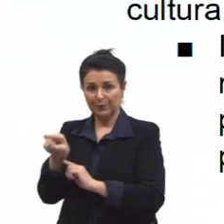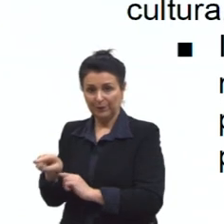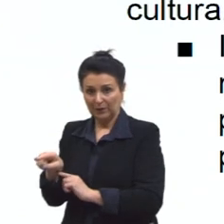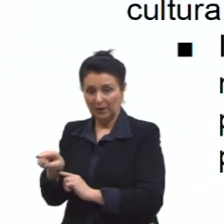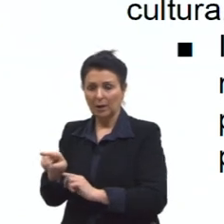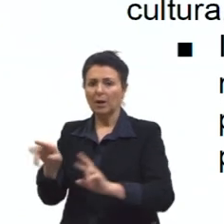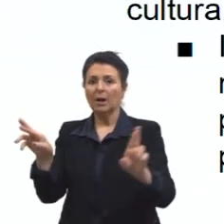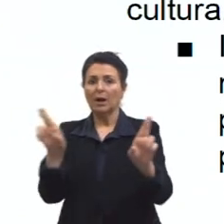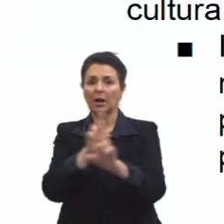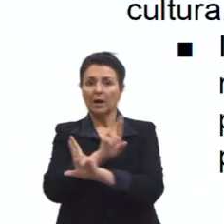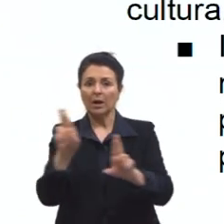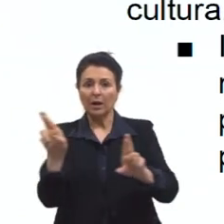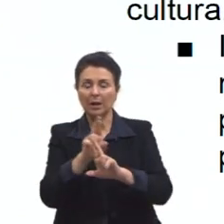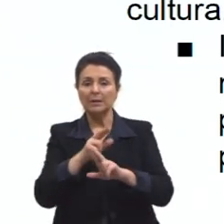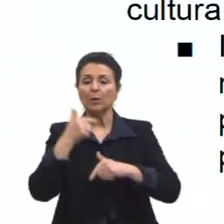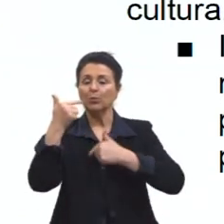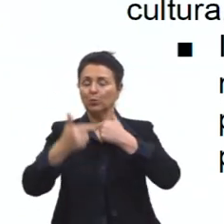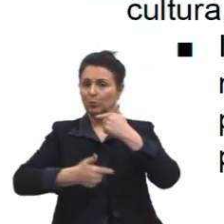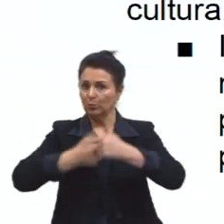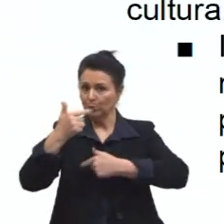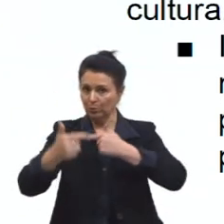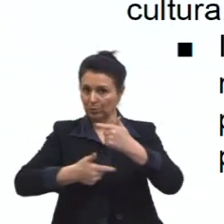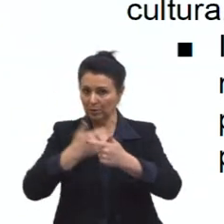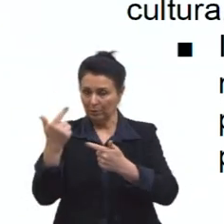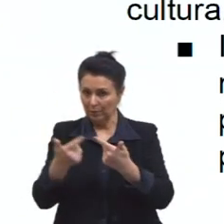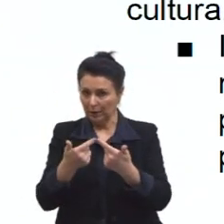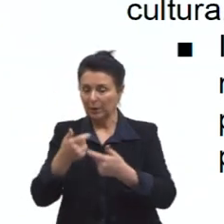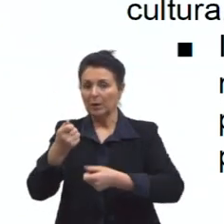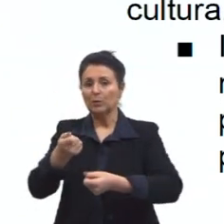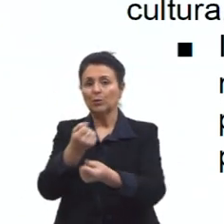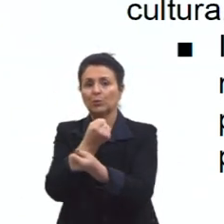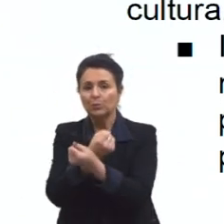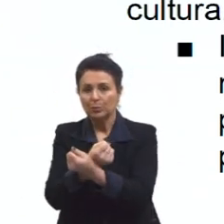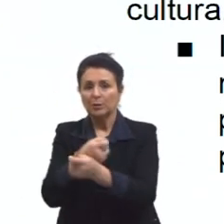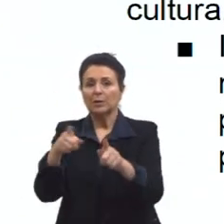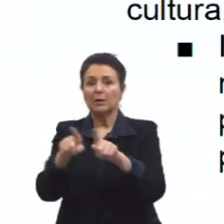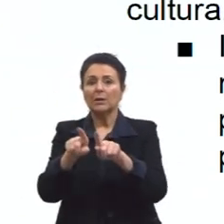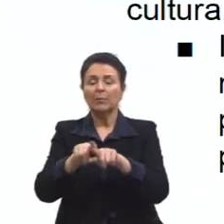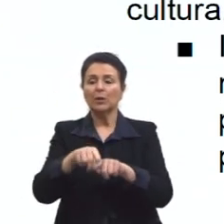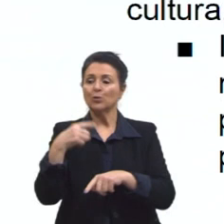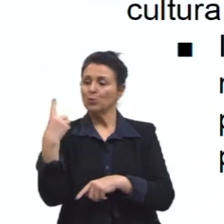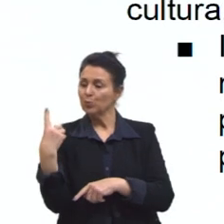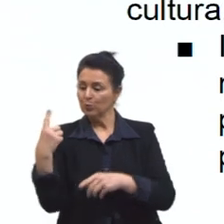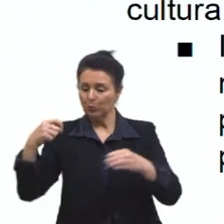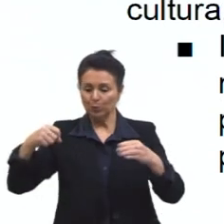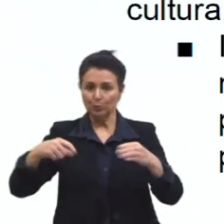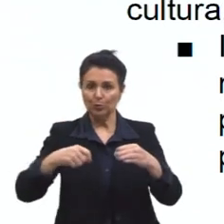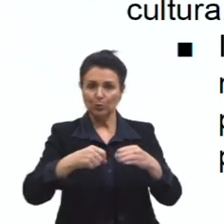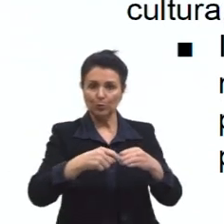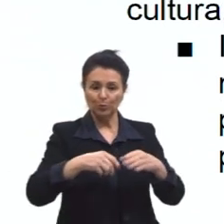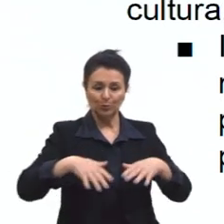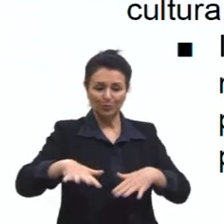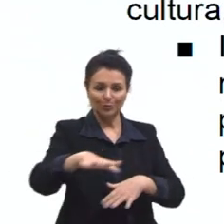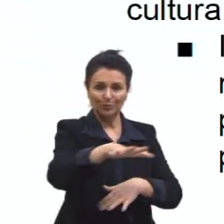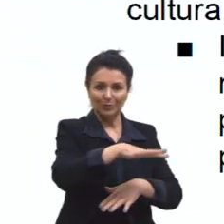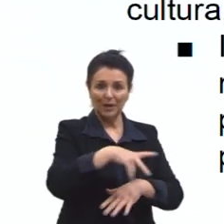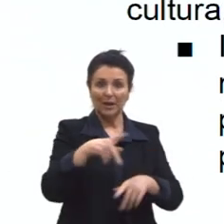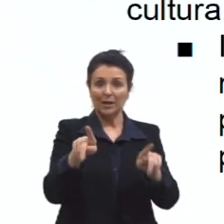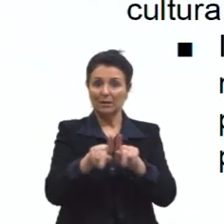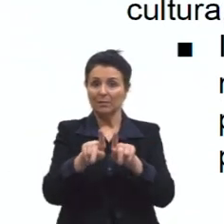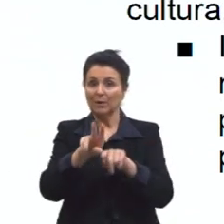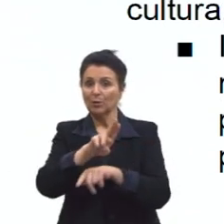dessa relação entre a mão de obra escravizada e o latifúndio, a monocultura, que também se chama de plantation,